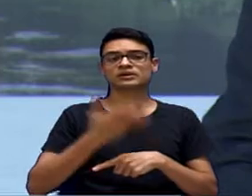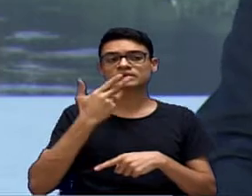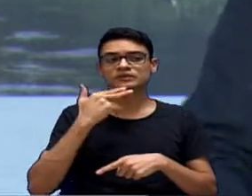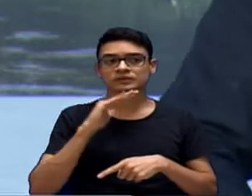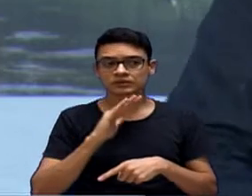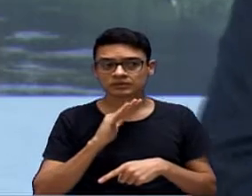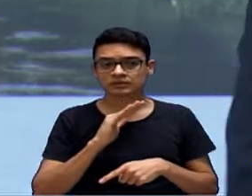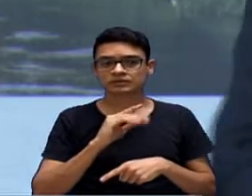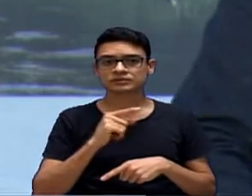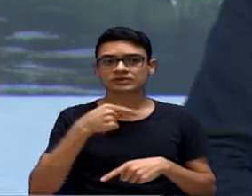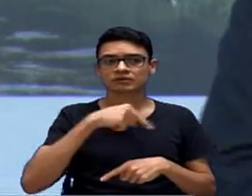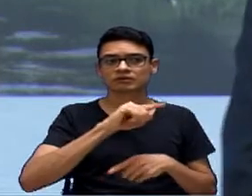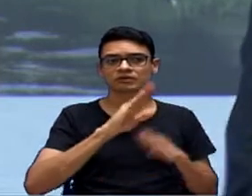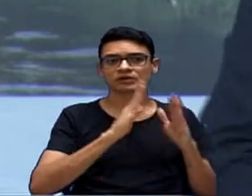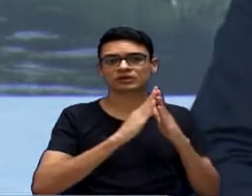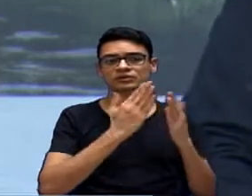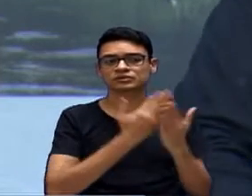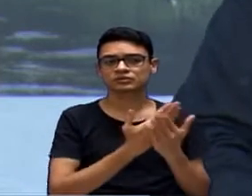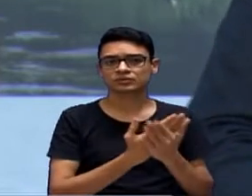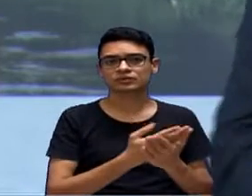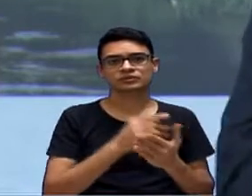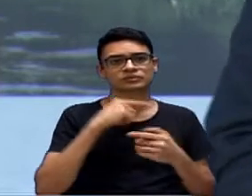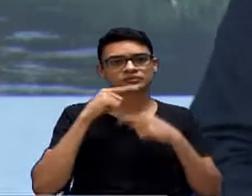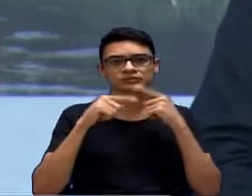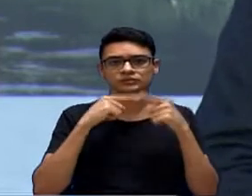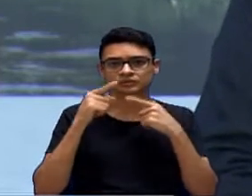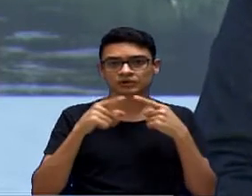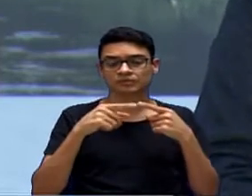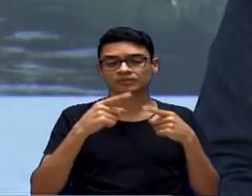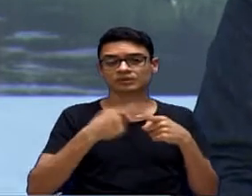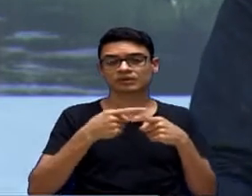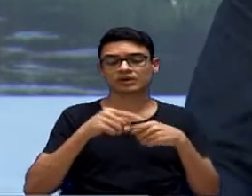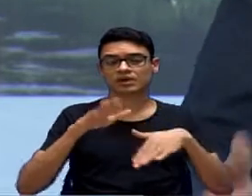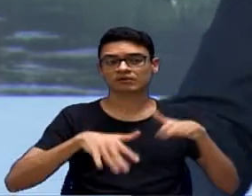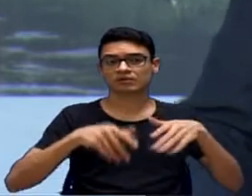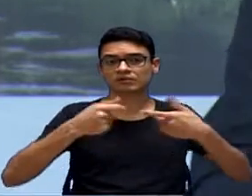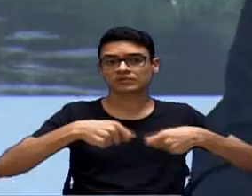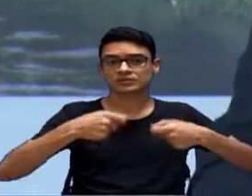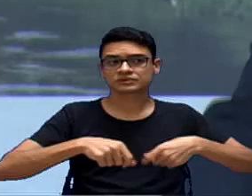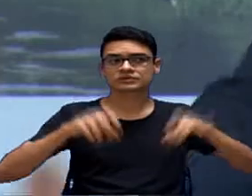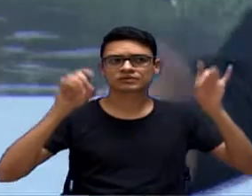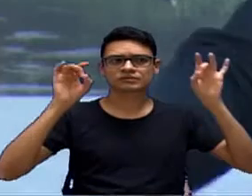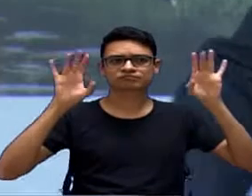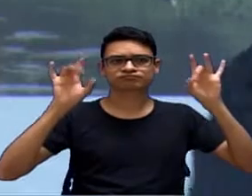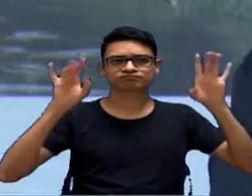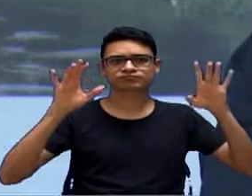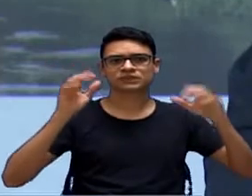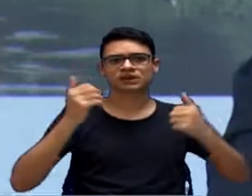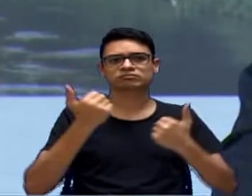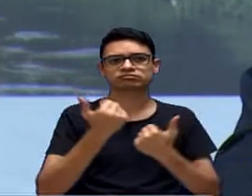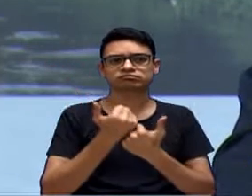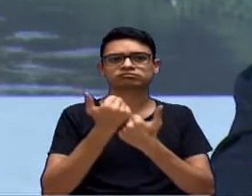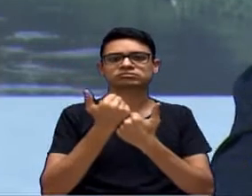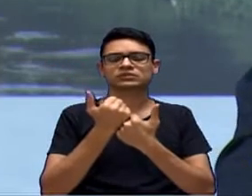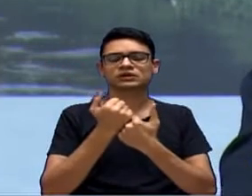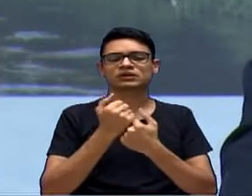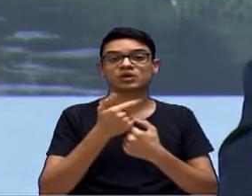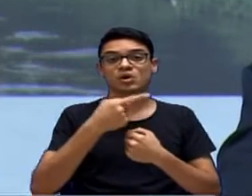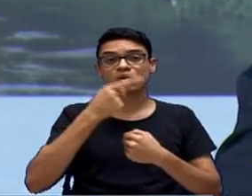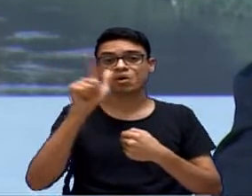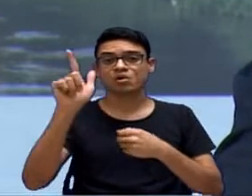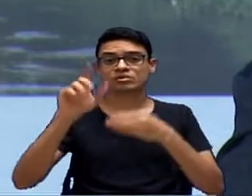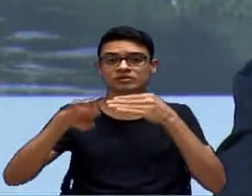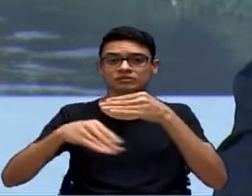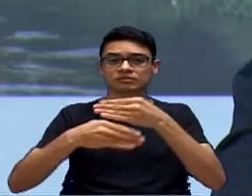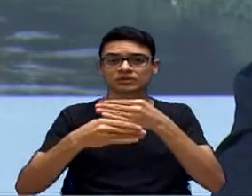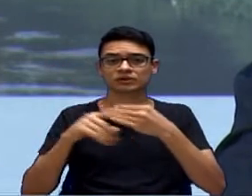comparecer até a escola, que não têm um transporte assim, que necessitam desse auxílio e desse apoio. E uma outra emenda que nós destinamos também através do